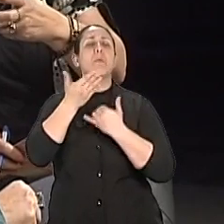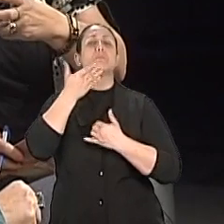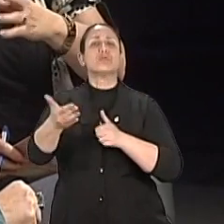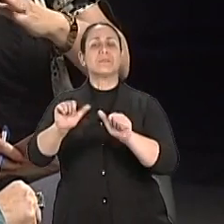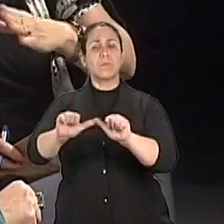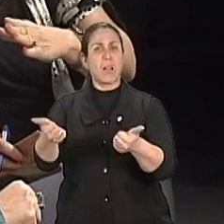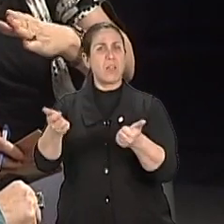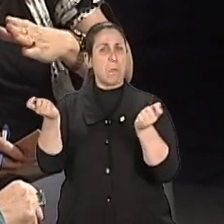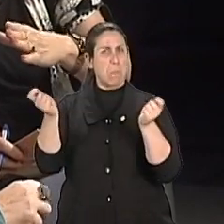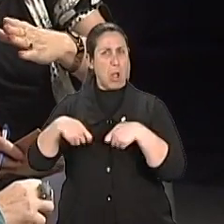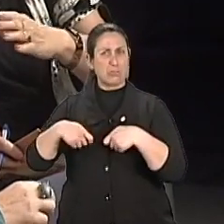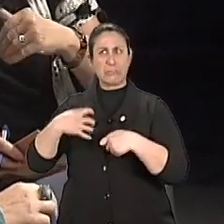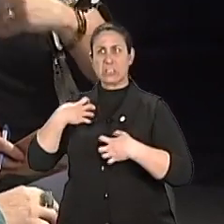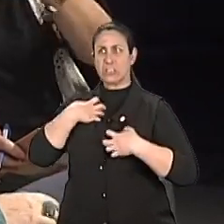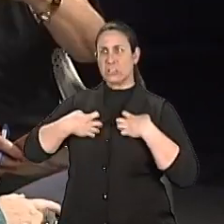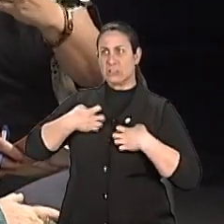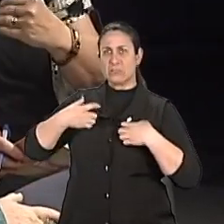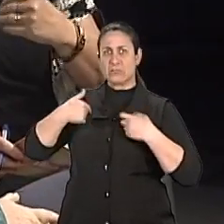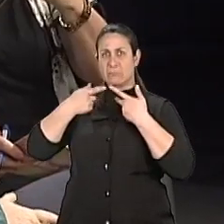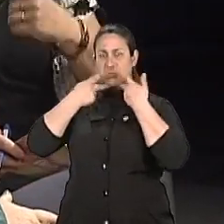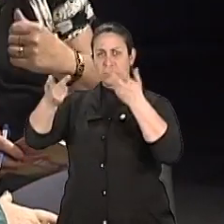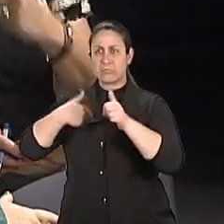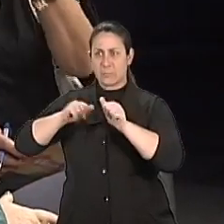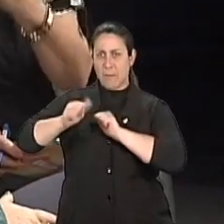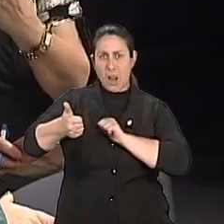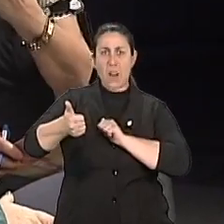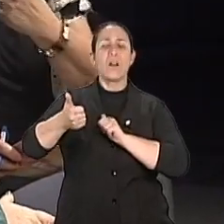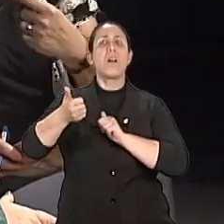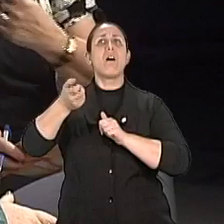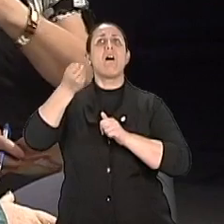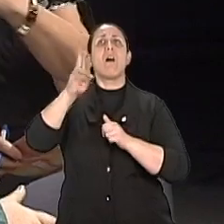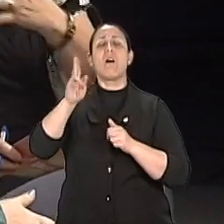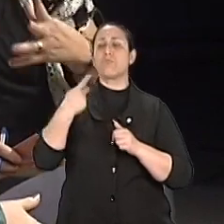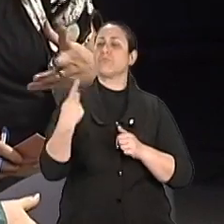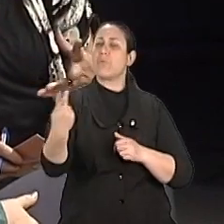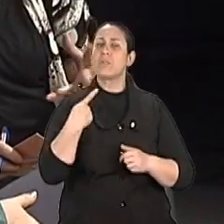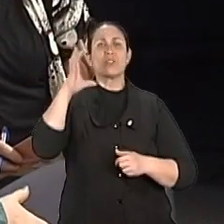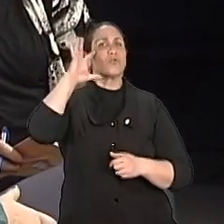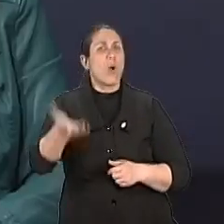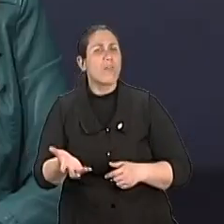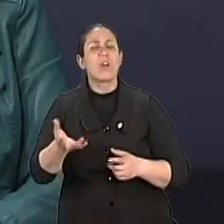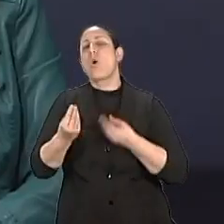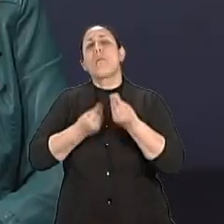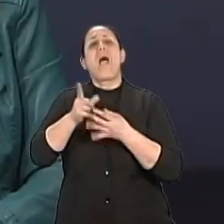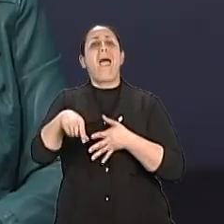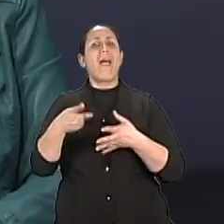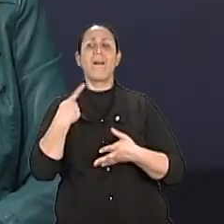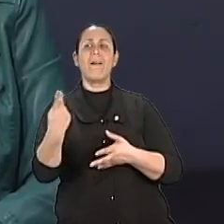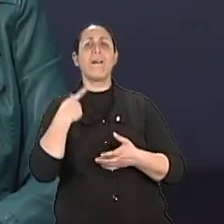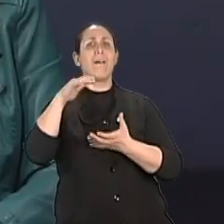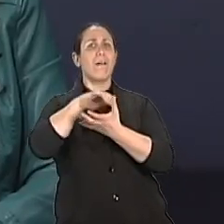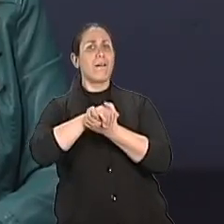por um impulso ou pode ser pensado a dois ou pode ser pensado a um? Tem todas essas configurações. diria, assim, ó, que